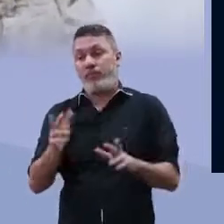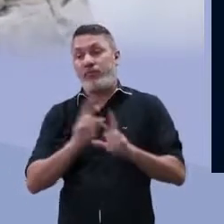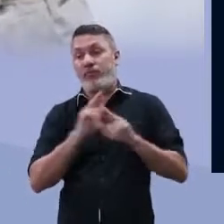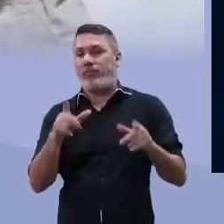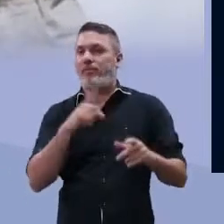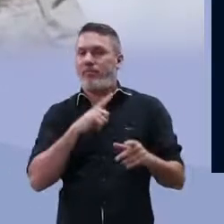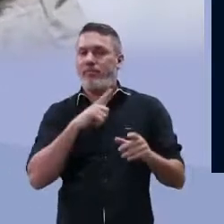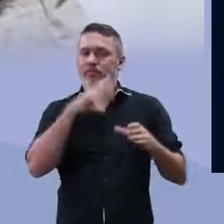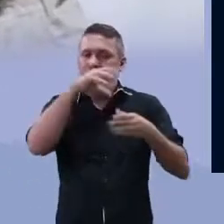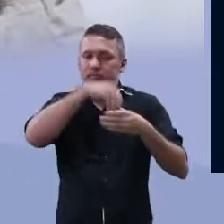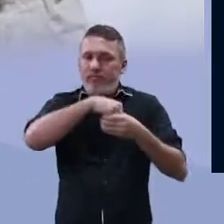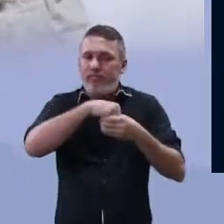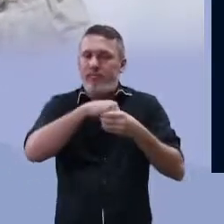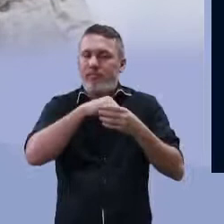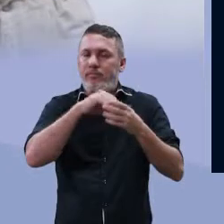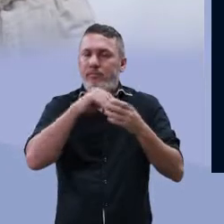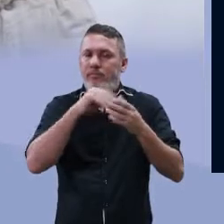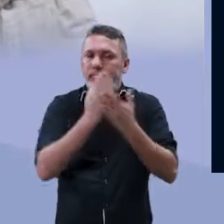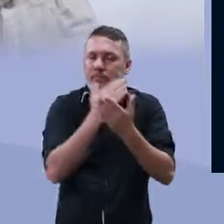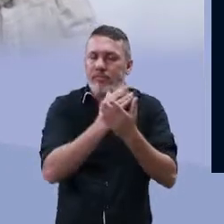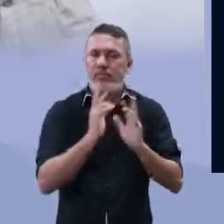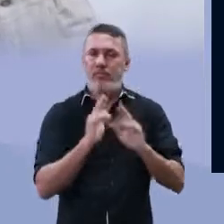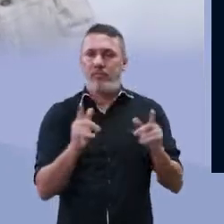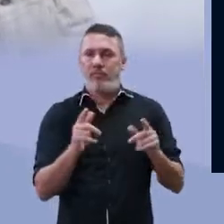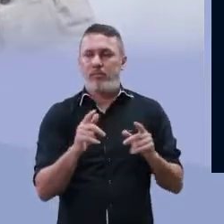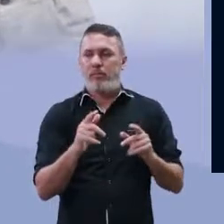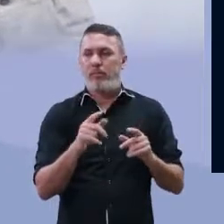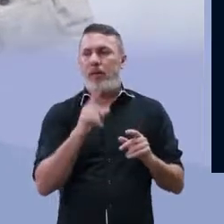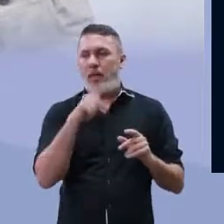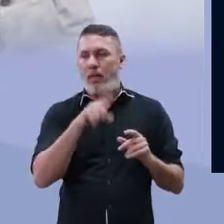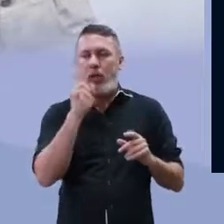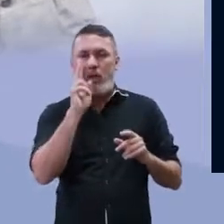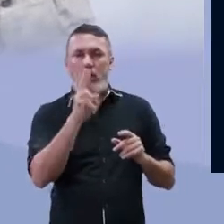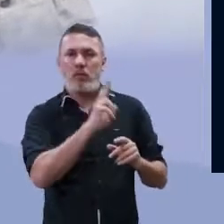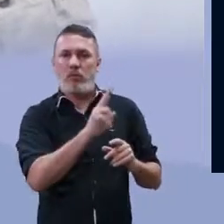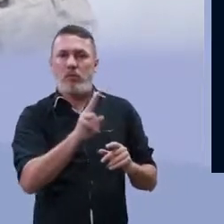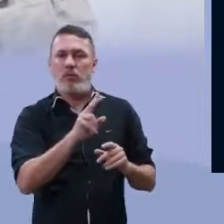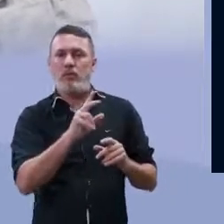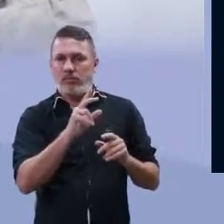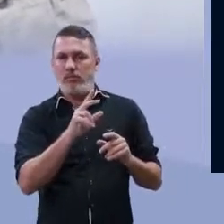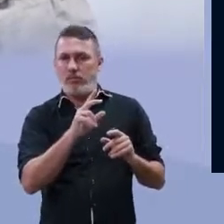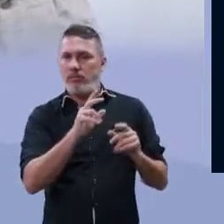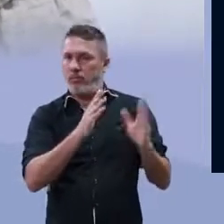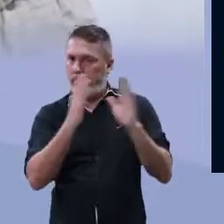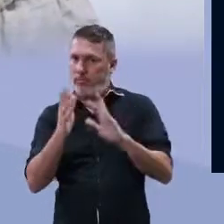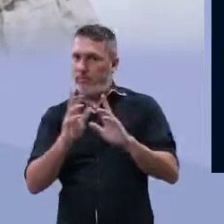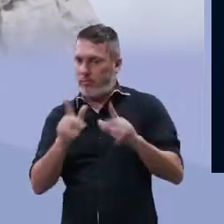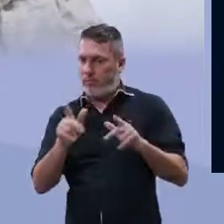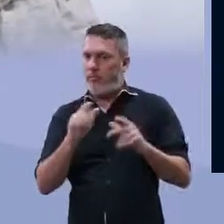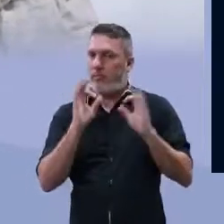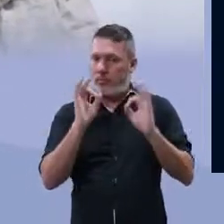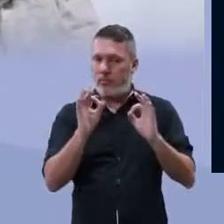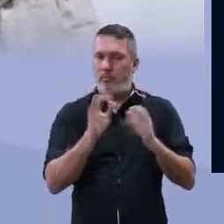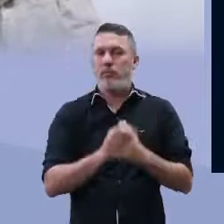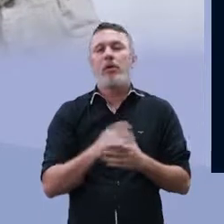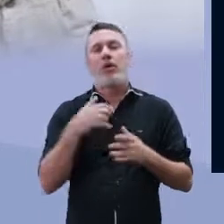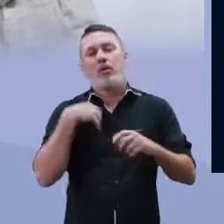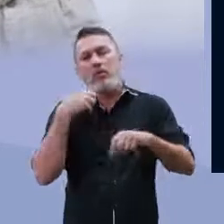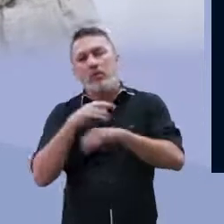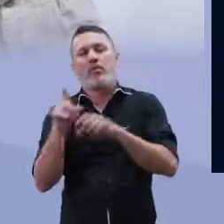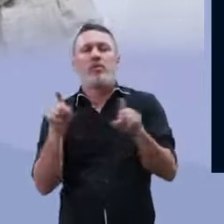Aqui, ela vai ter uma constituição diferente, que é chamada de peptidoglicano,